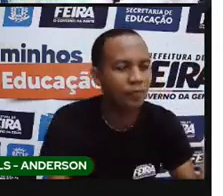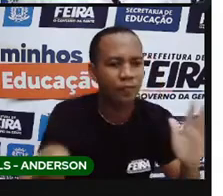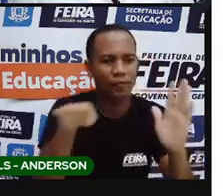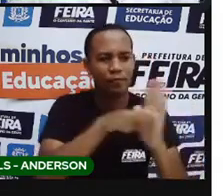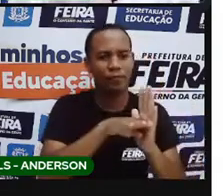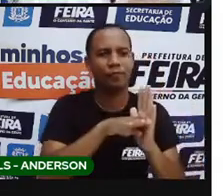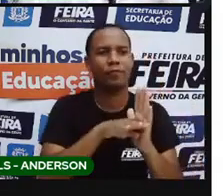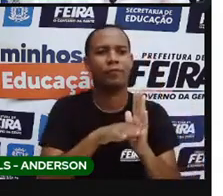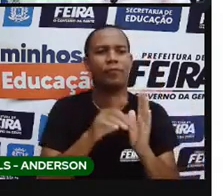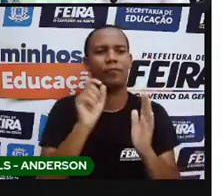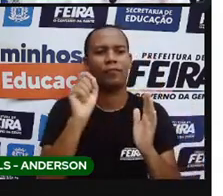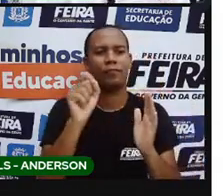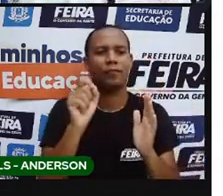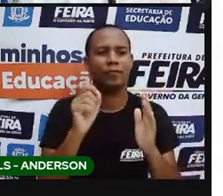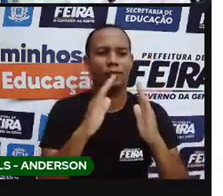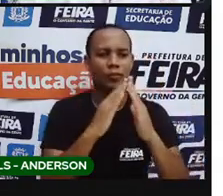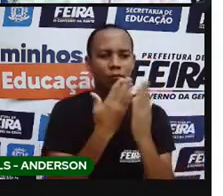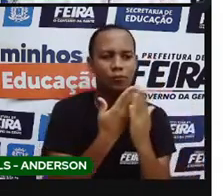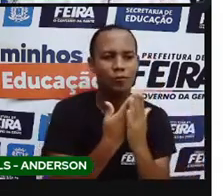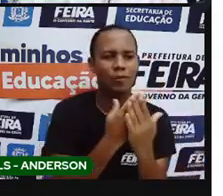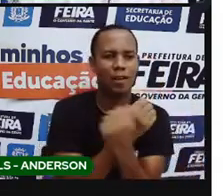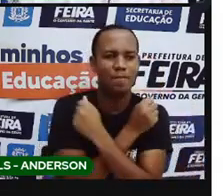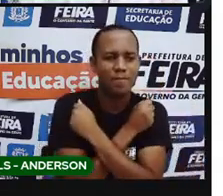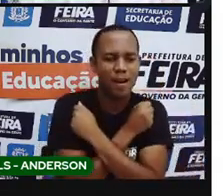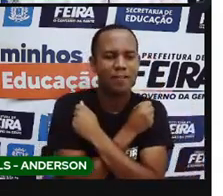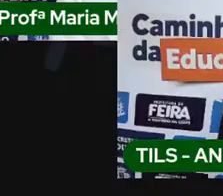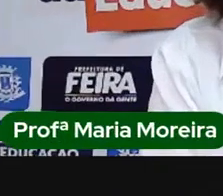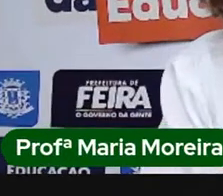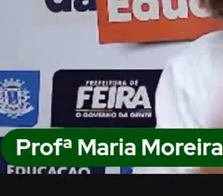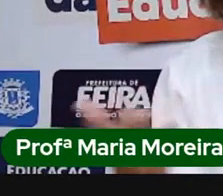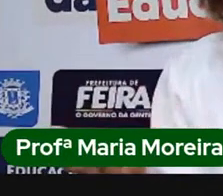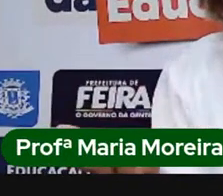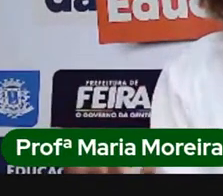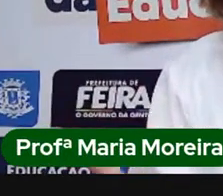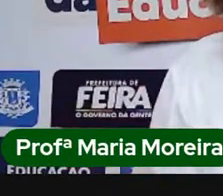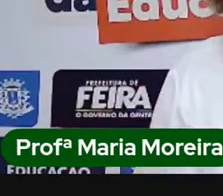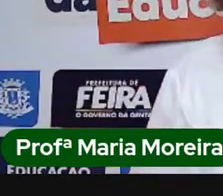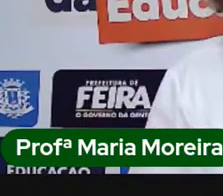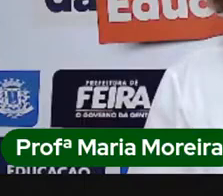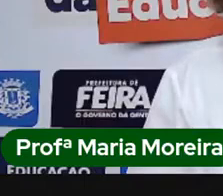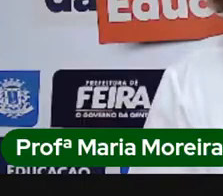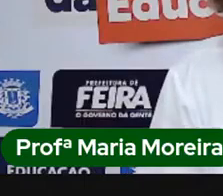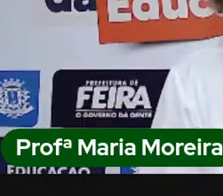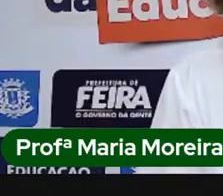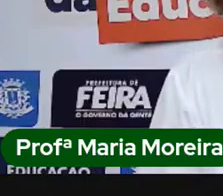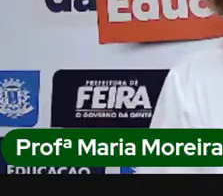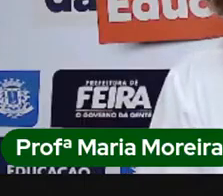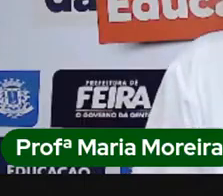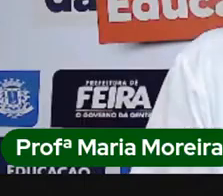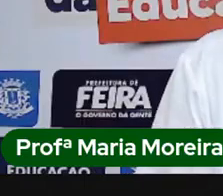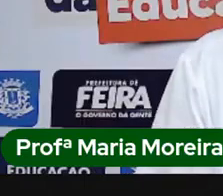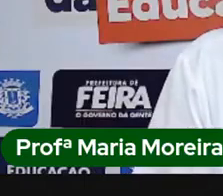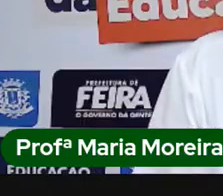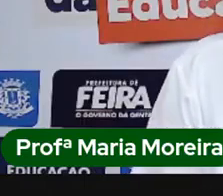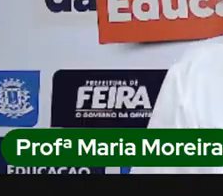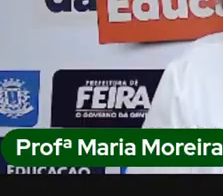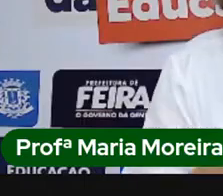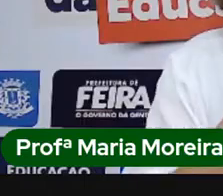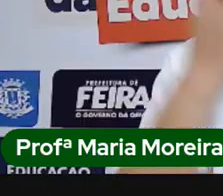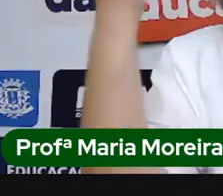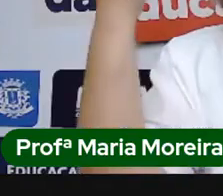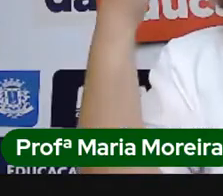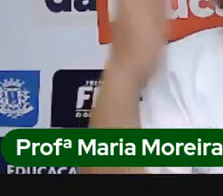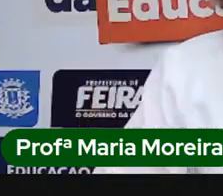aí a se encontrar e poder dar aquele abraço bem forte e bem apertado. Mas, por enquanto, estamos aqui virtualmente. E,